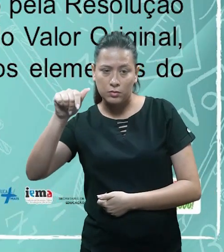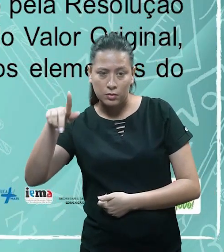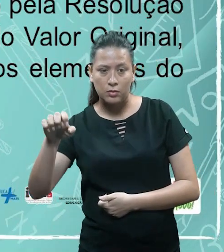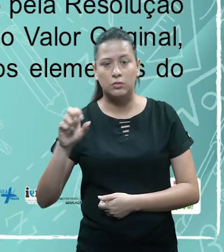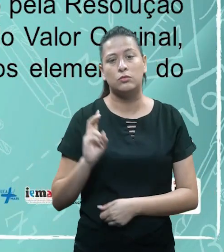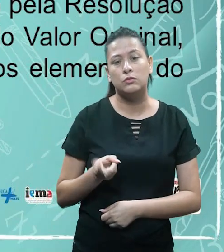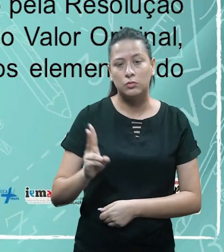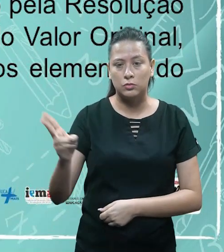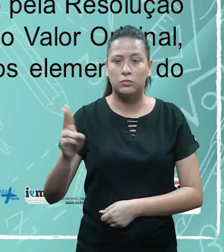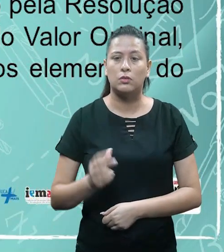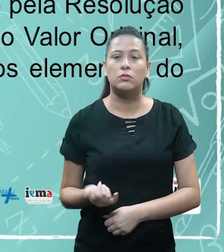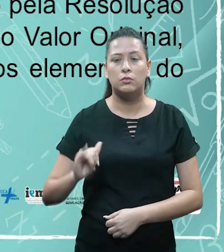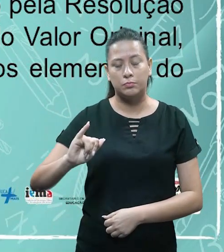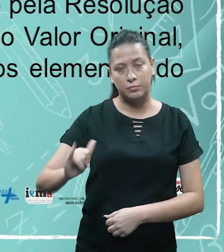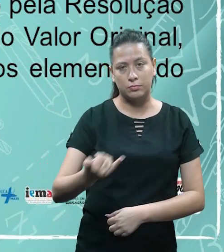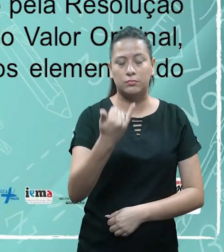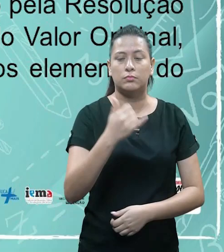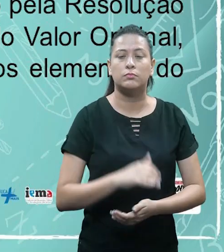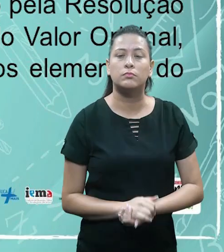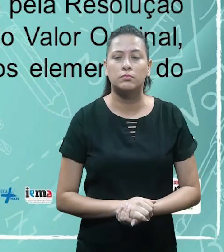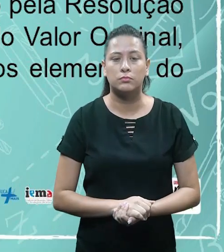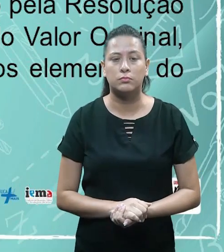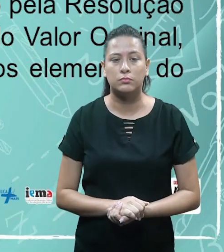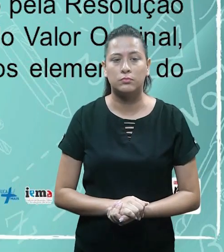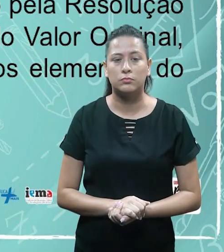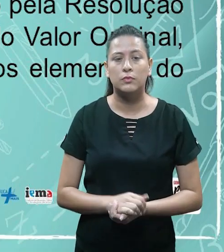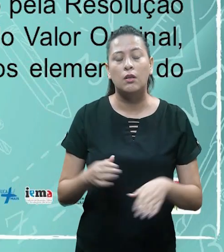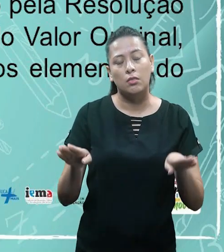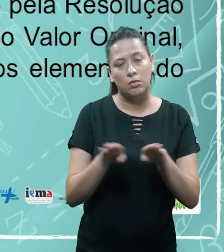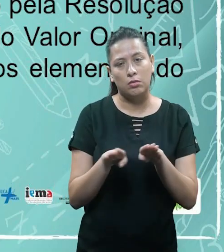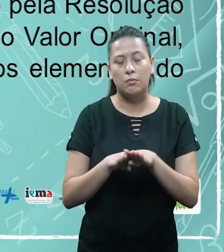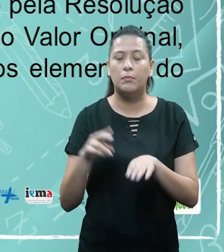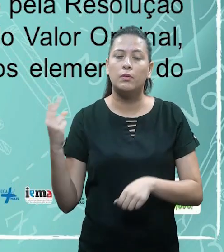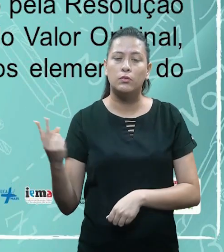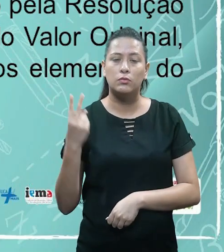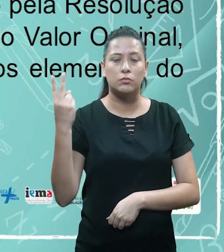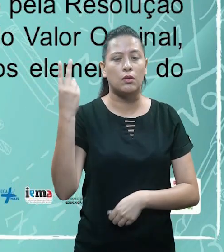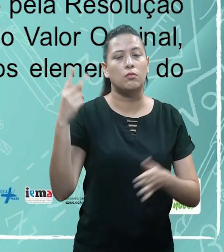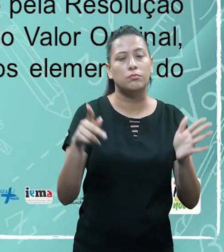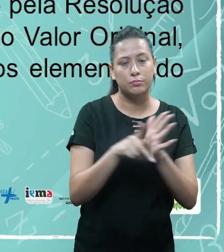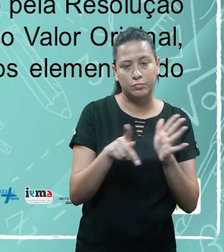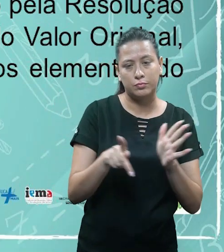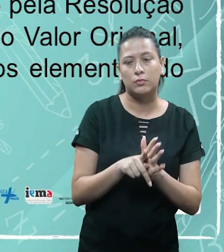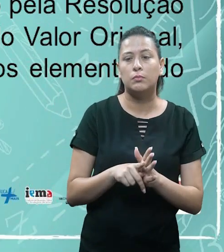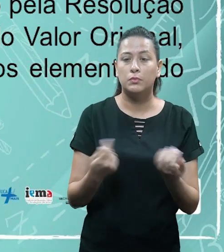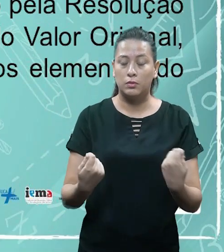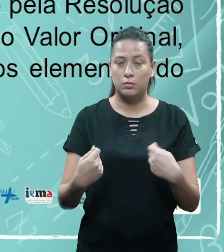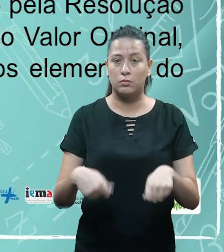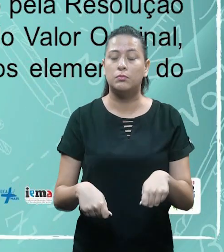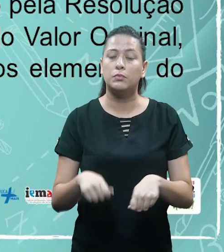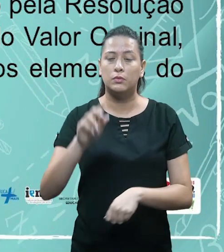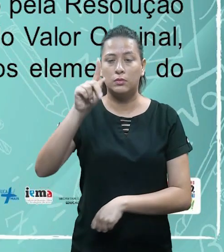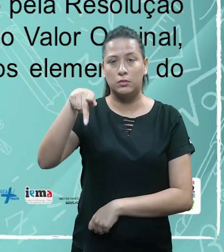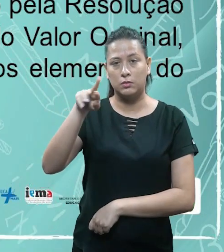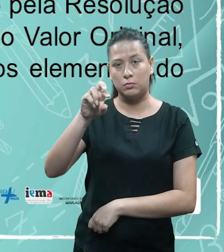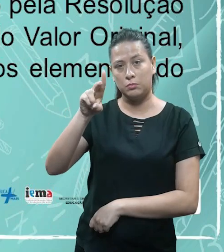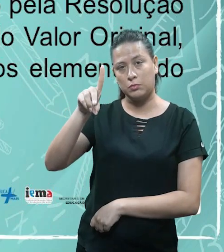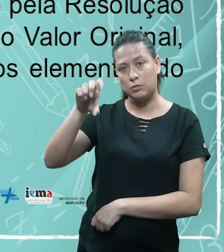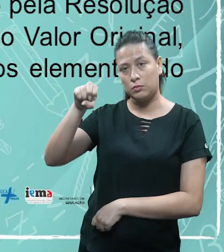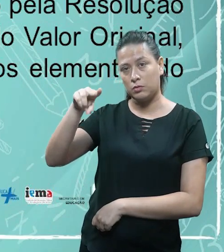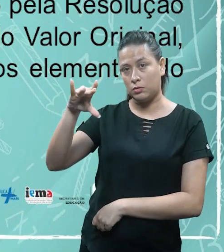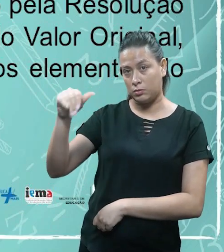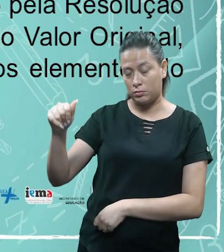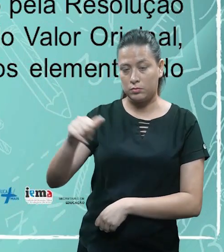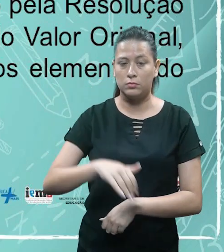continuidade, da oportunidade, o do registro pelo valor original, o da competência e da prudência.